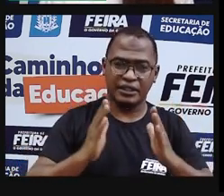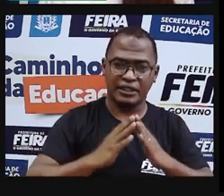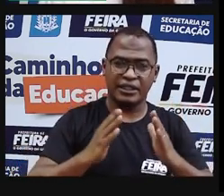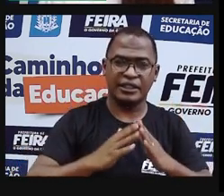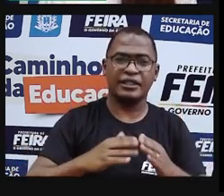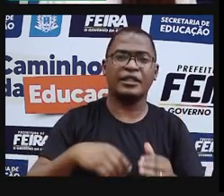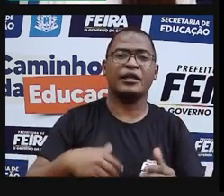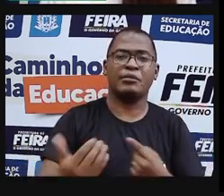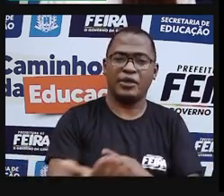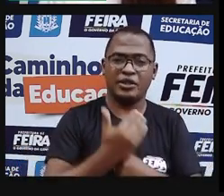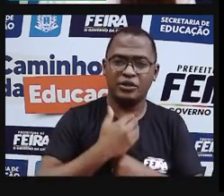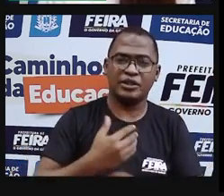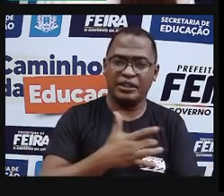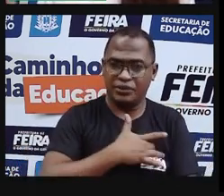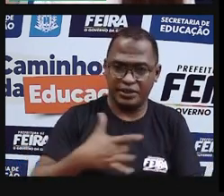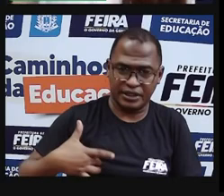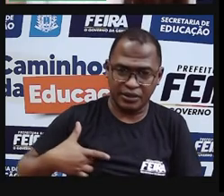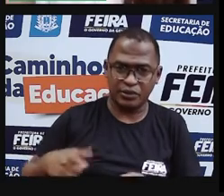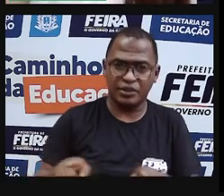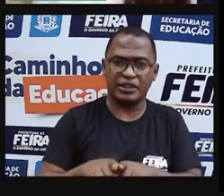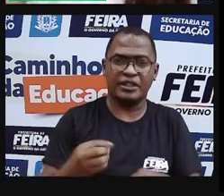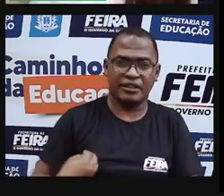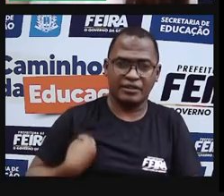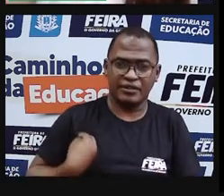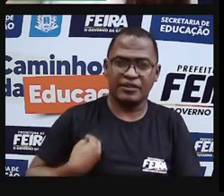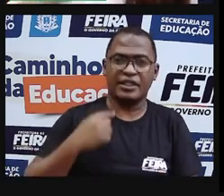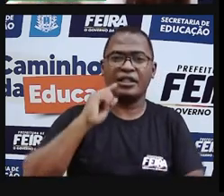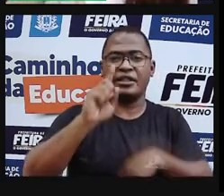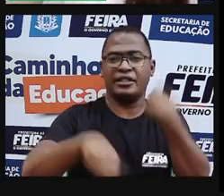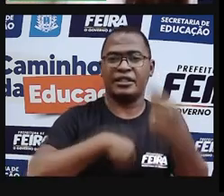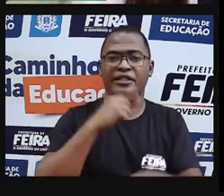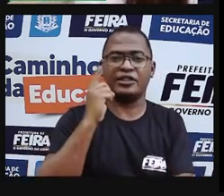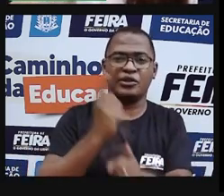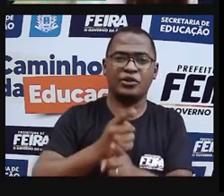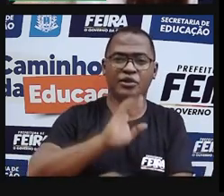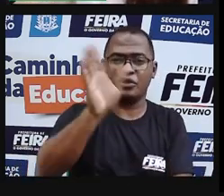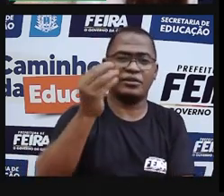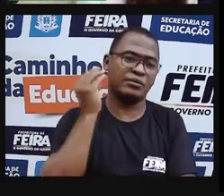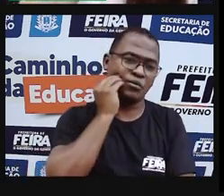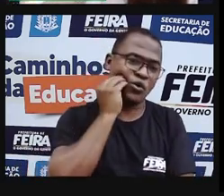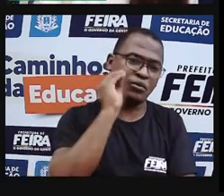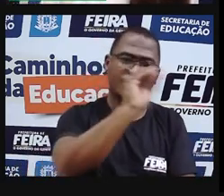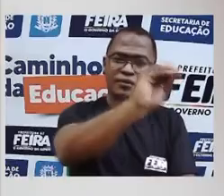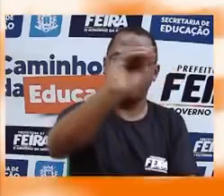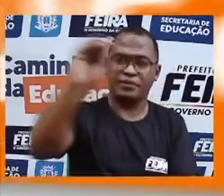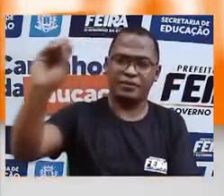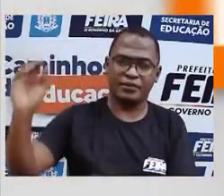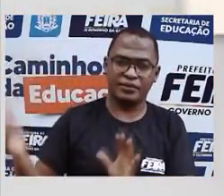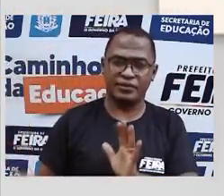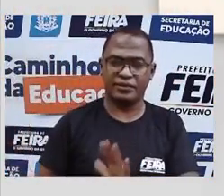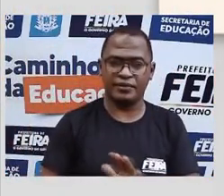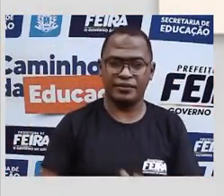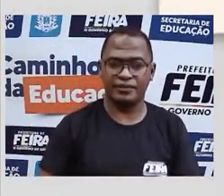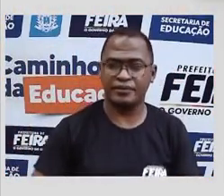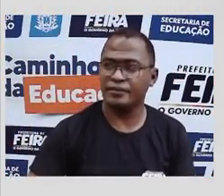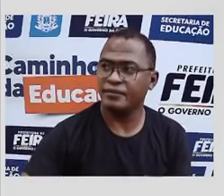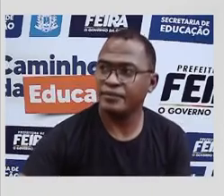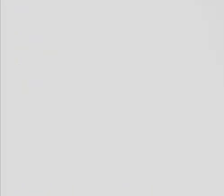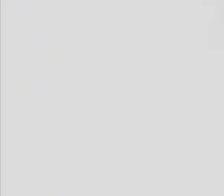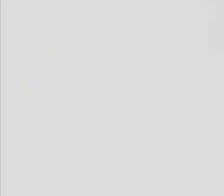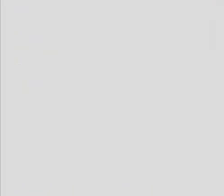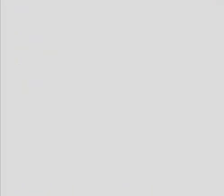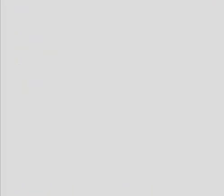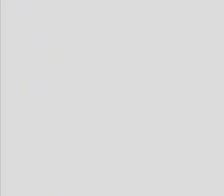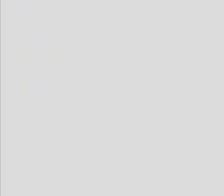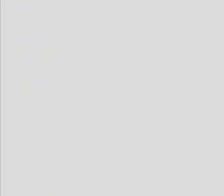preservar a vida e a saúde de vocês. E até a próxima aula, pessoal. Grande beijo. Tchau! Tchau! Tchau,